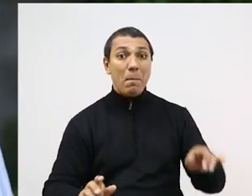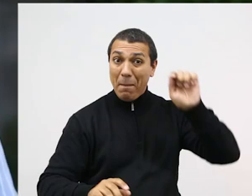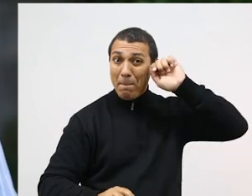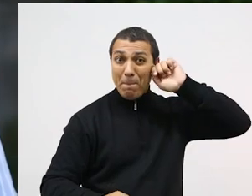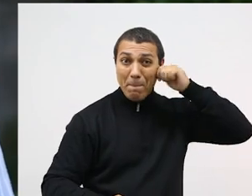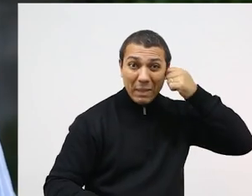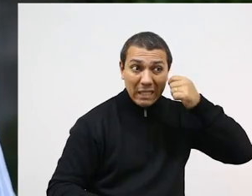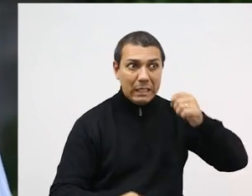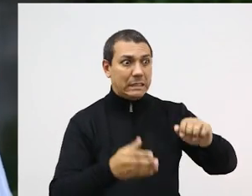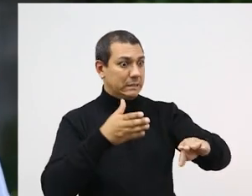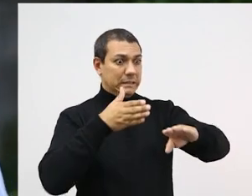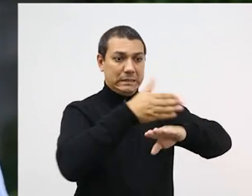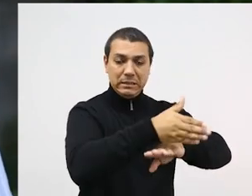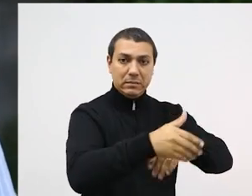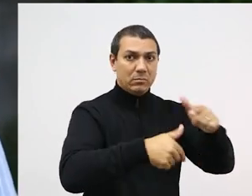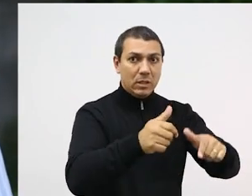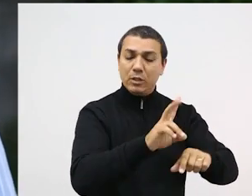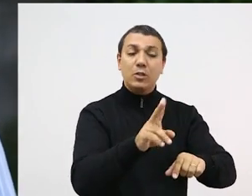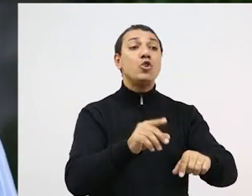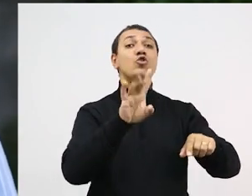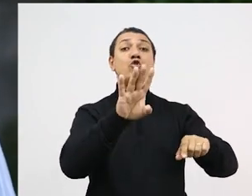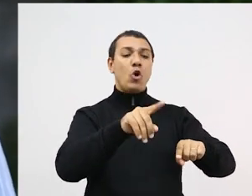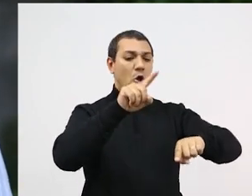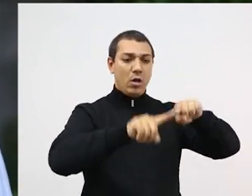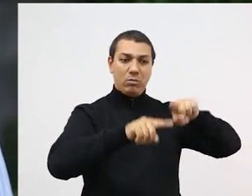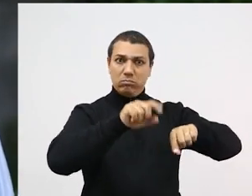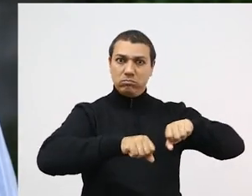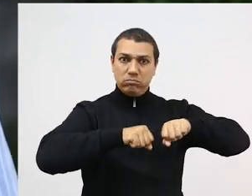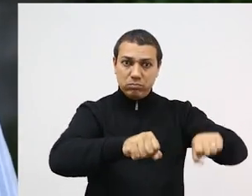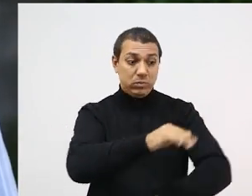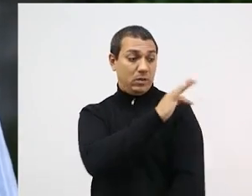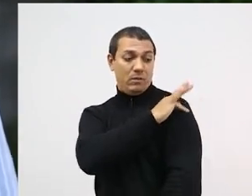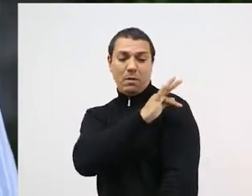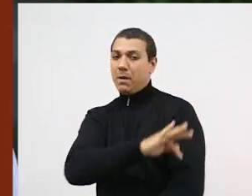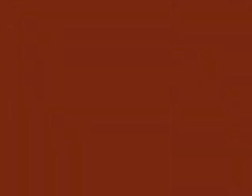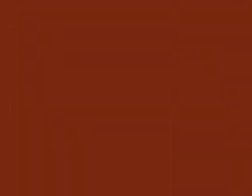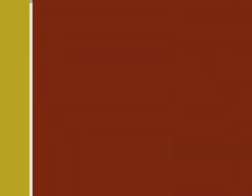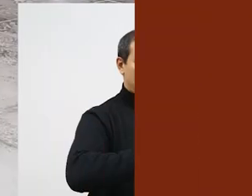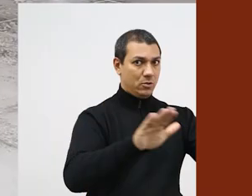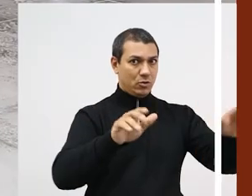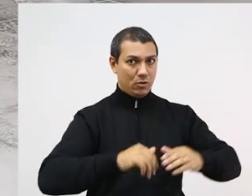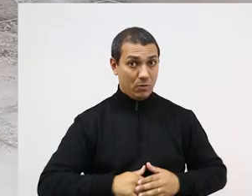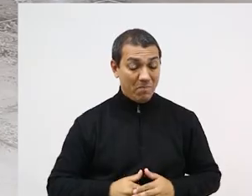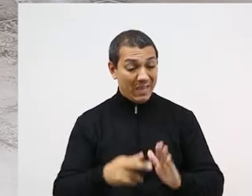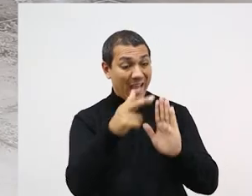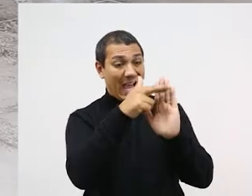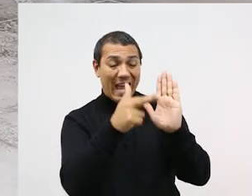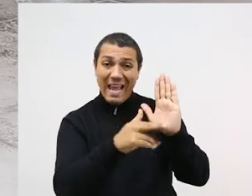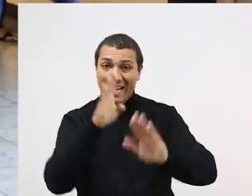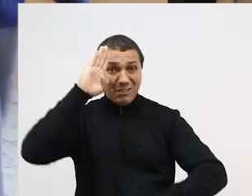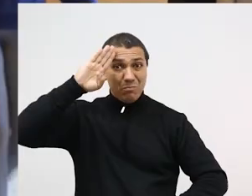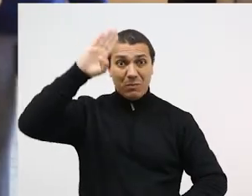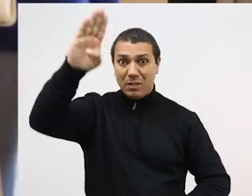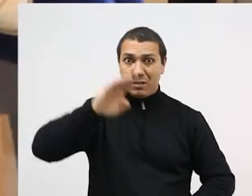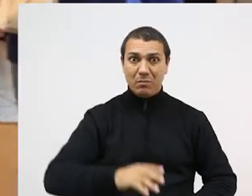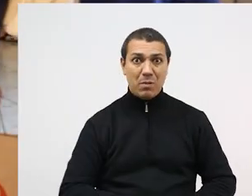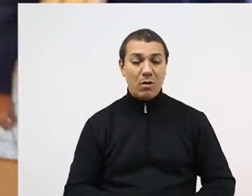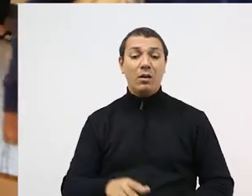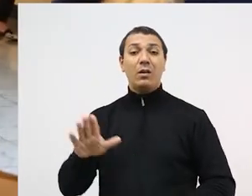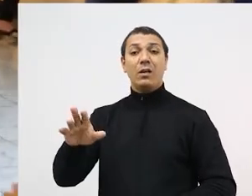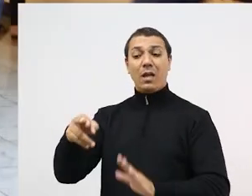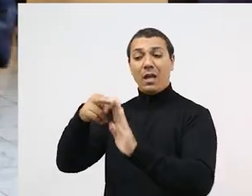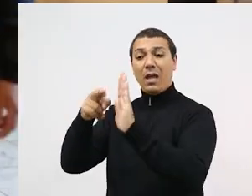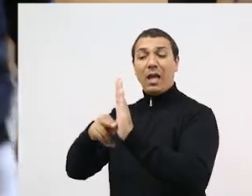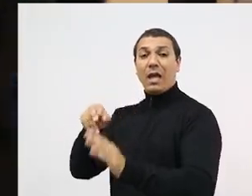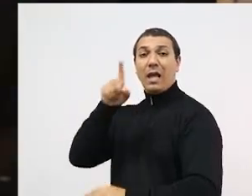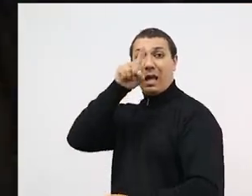altíssimo, só podem operar serviços essenciais, como supermercados e farmácias. Entre as principais regras, nas bandeiras amarela